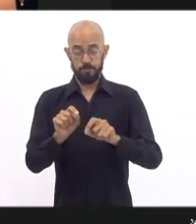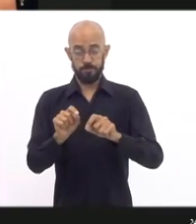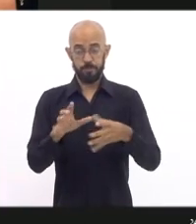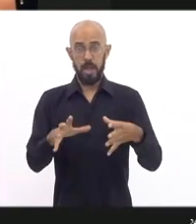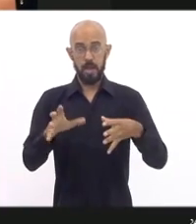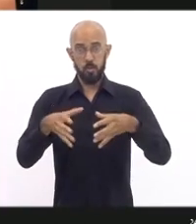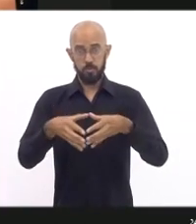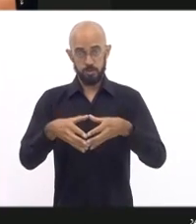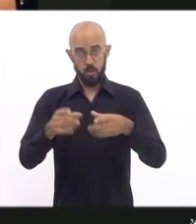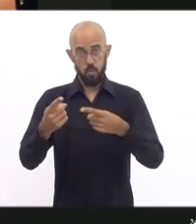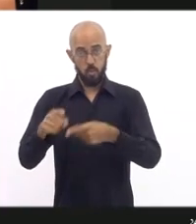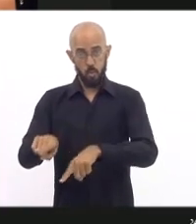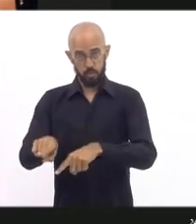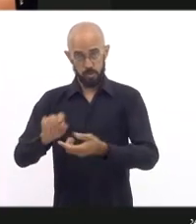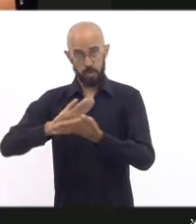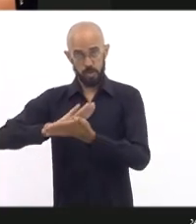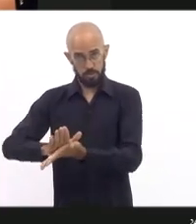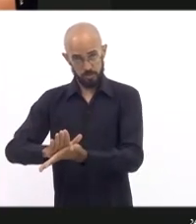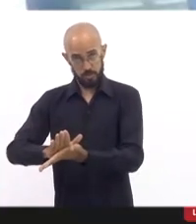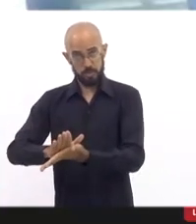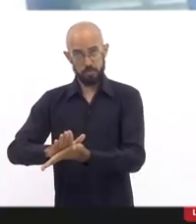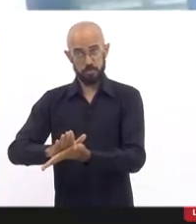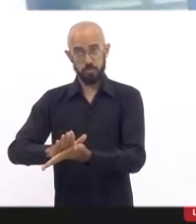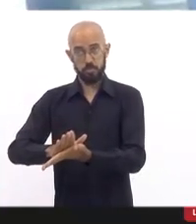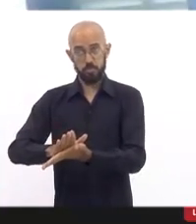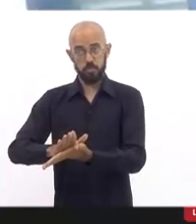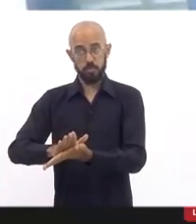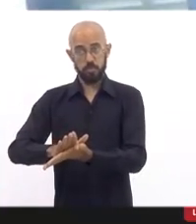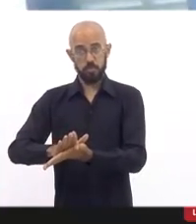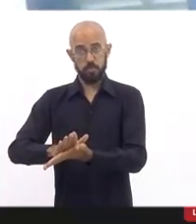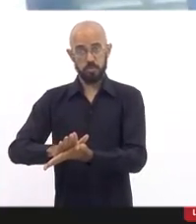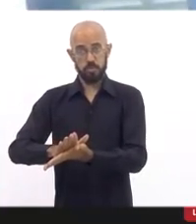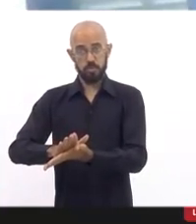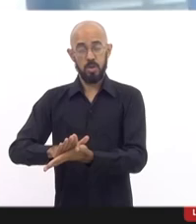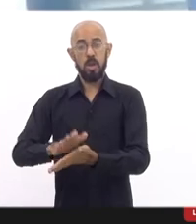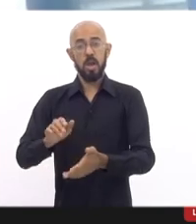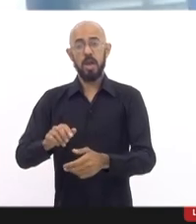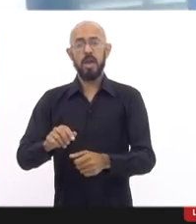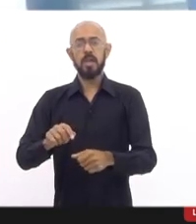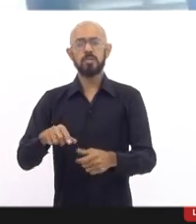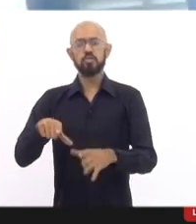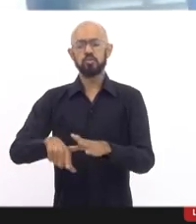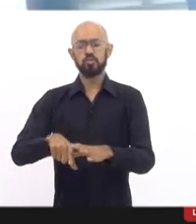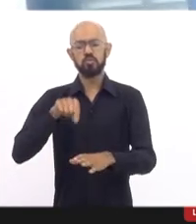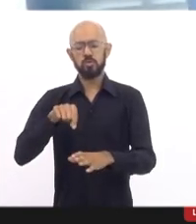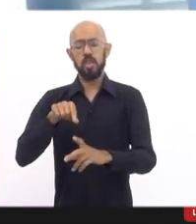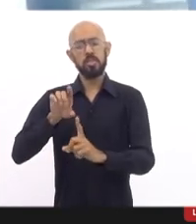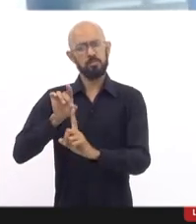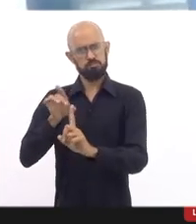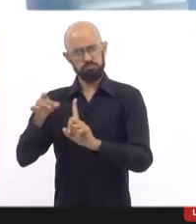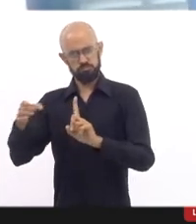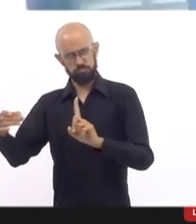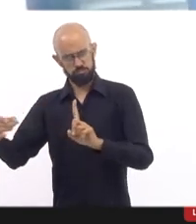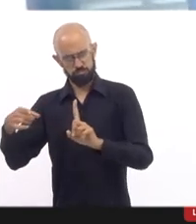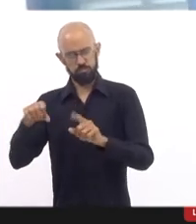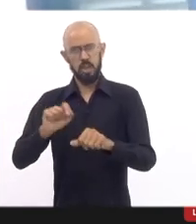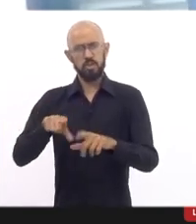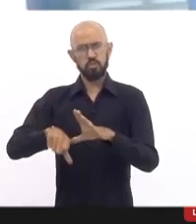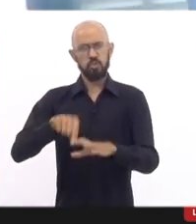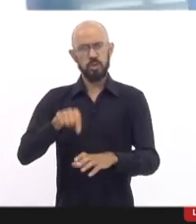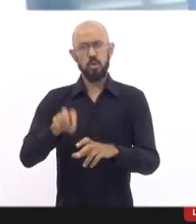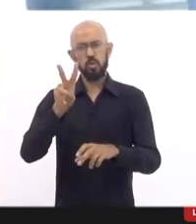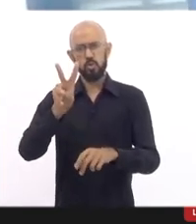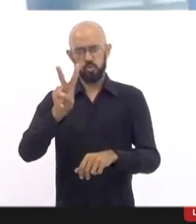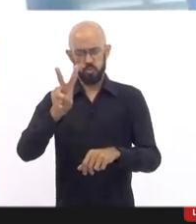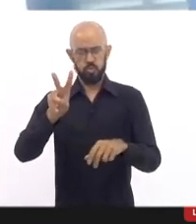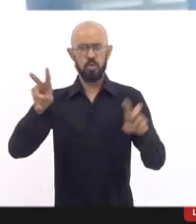contra o Racismo e a Intolerância escolheu dois casos importantes que nós estamos acompanhando, o